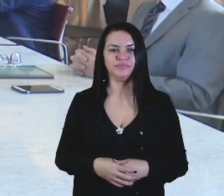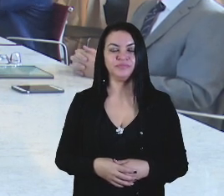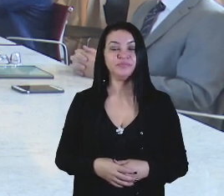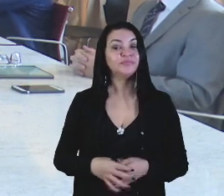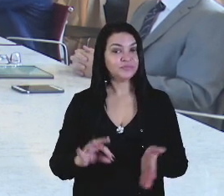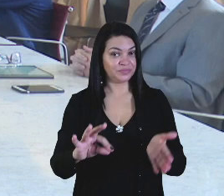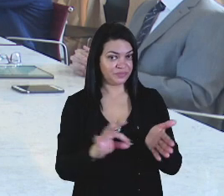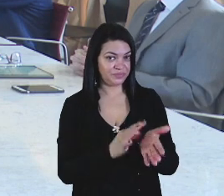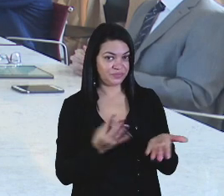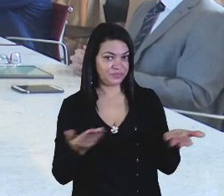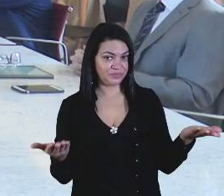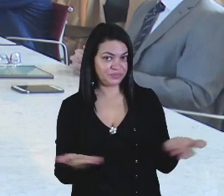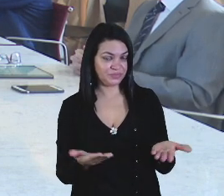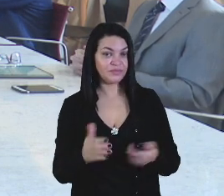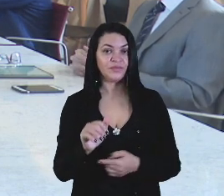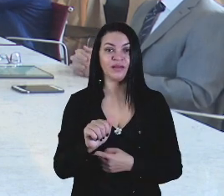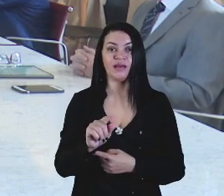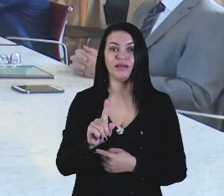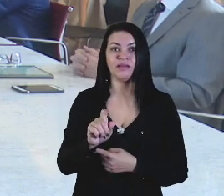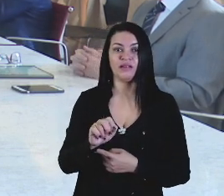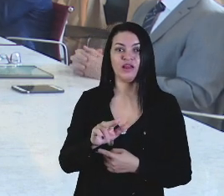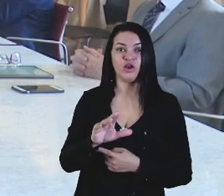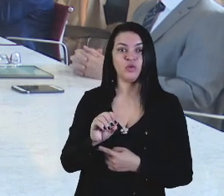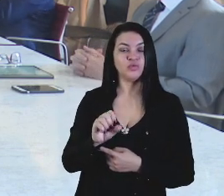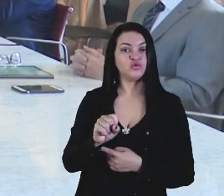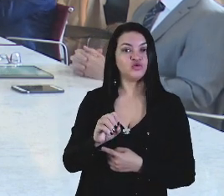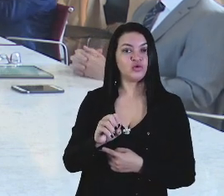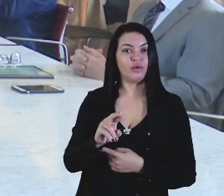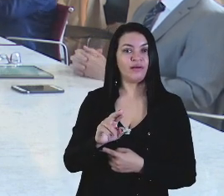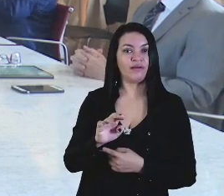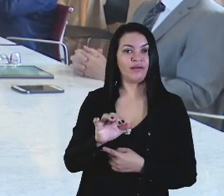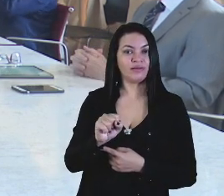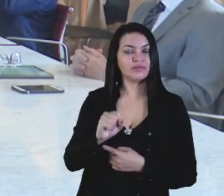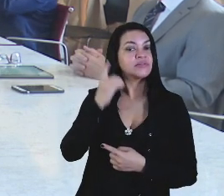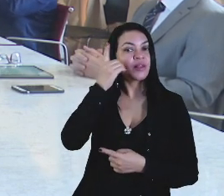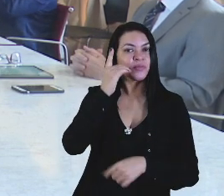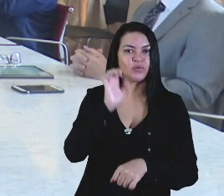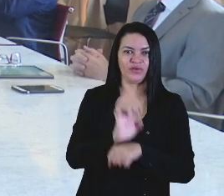Assinam como o senhor Adelmo Soares, deputado estadual.